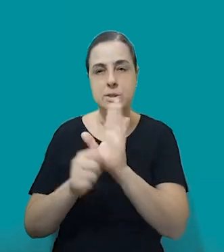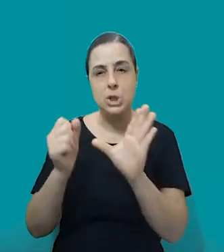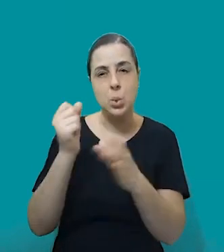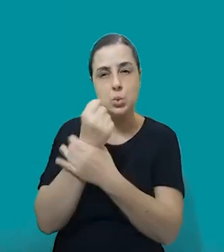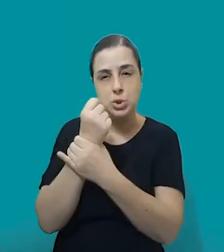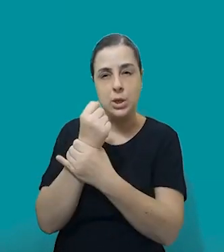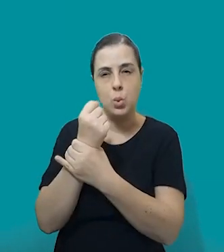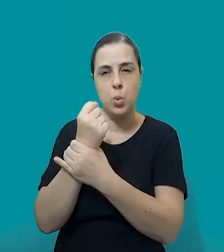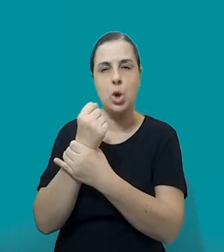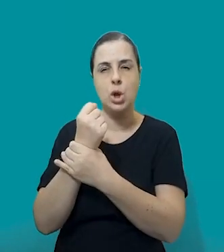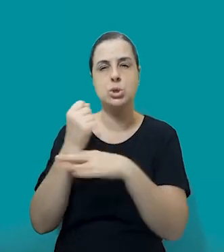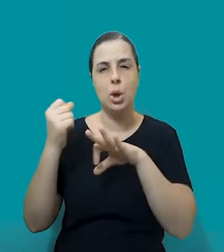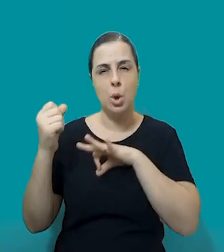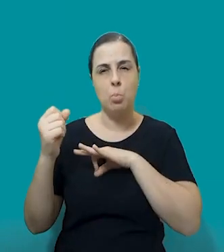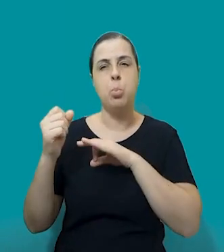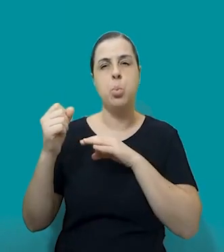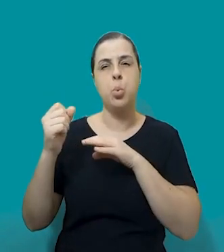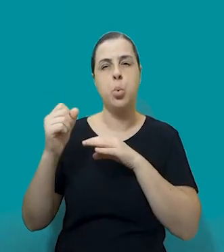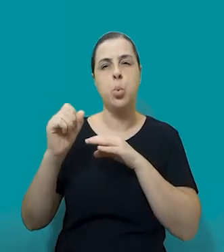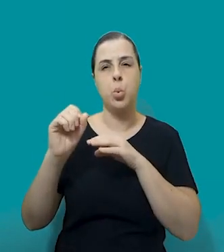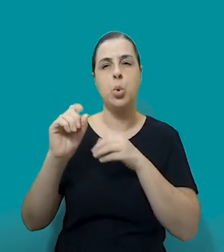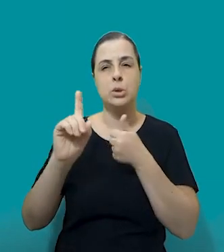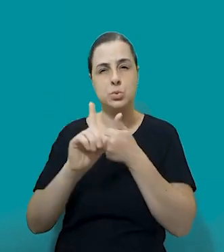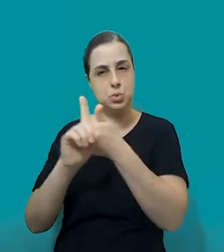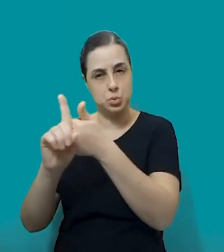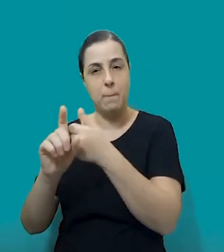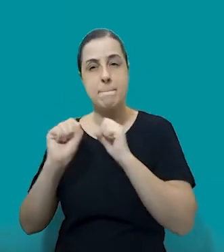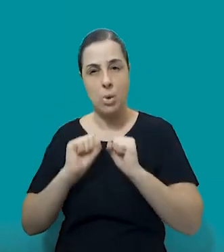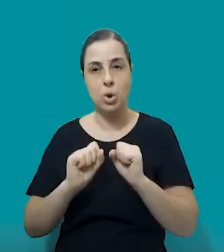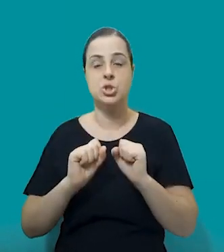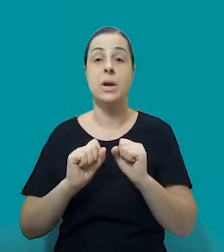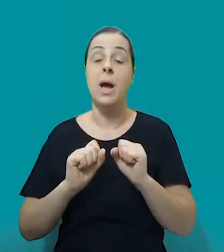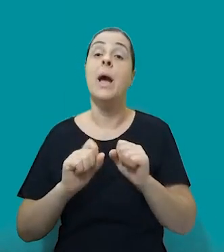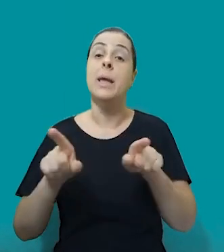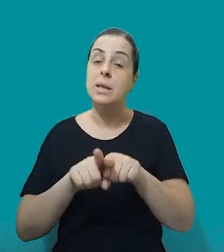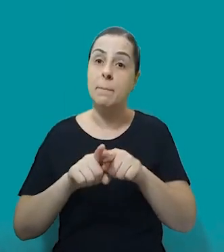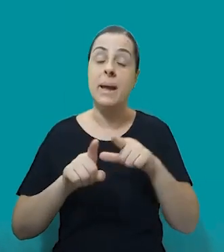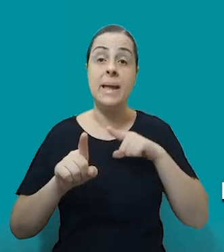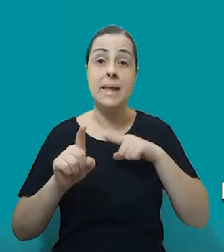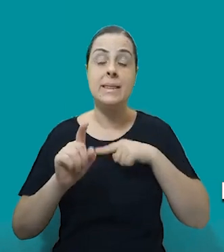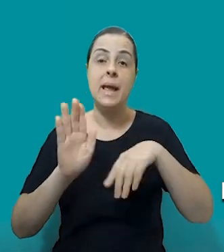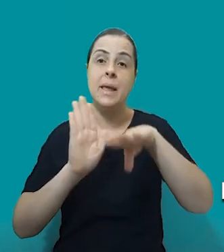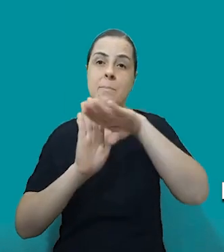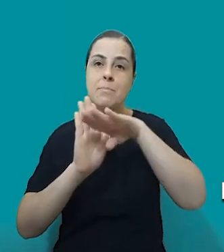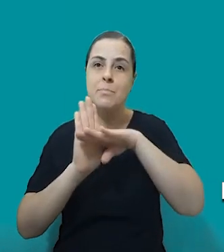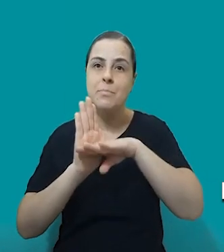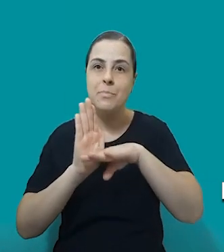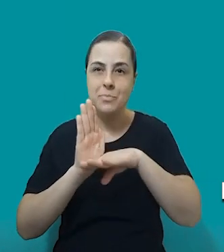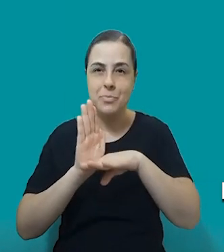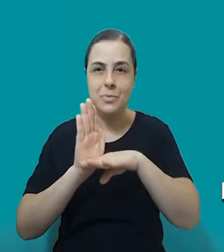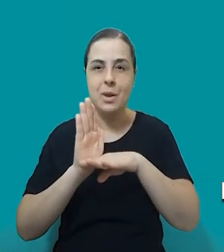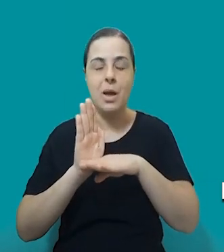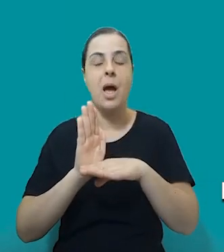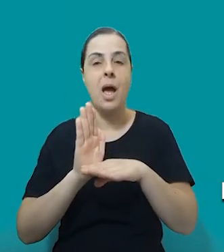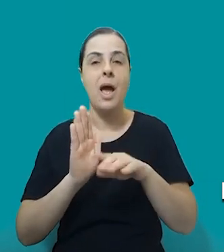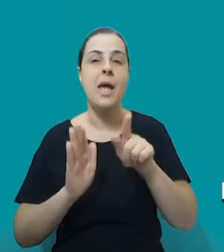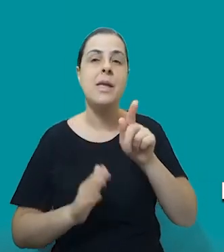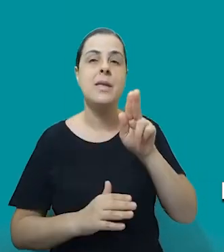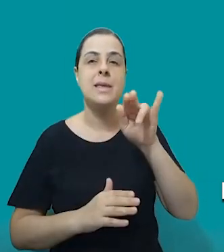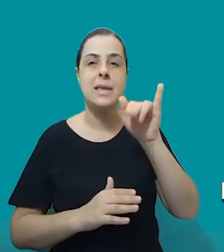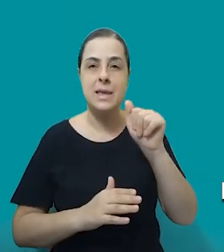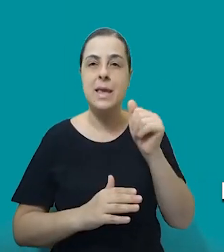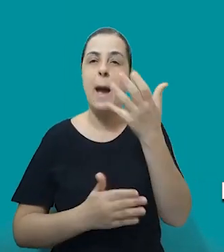um guia do Ministério Público sobre os tipos de violência. Eu acho que vale também para as mulheres